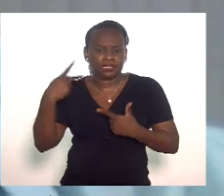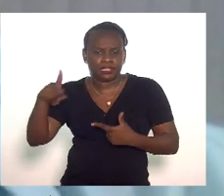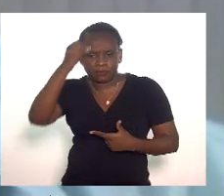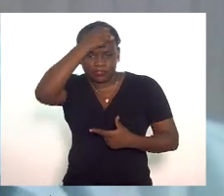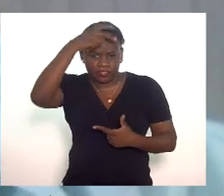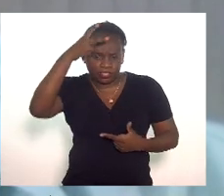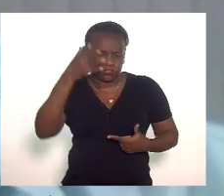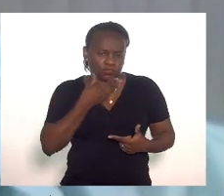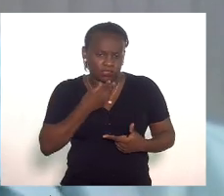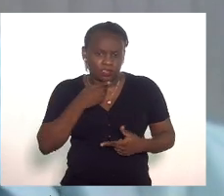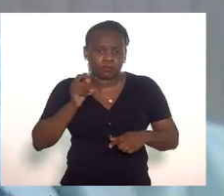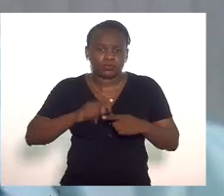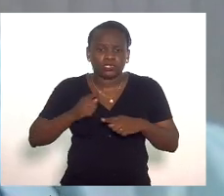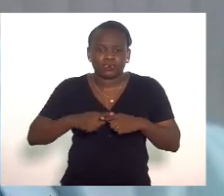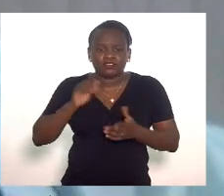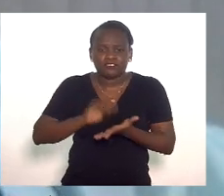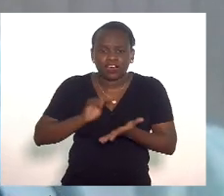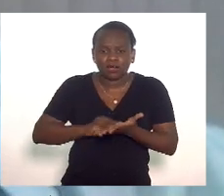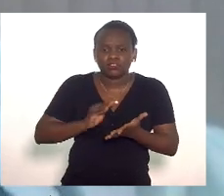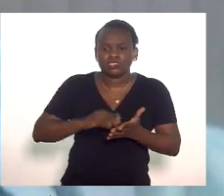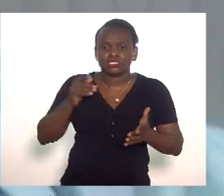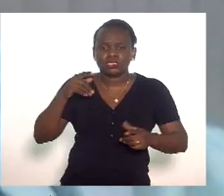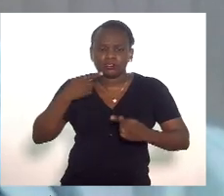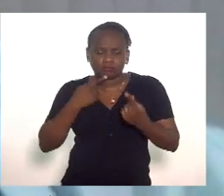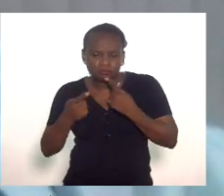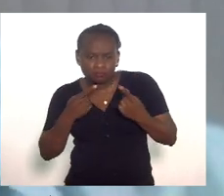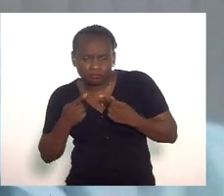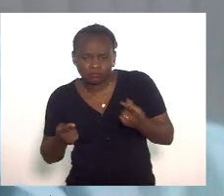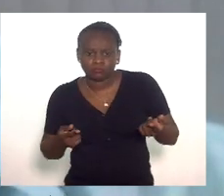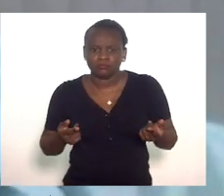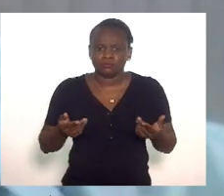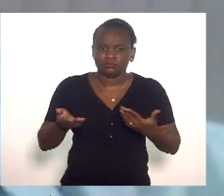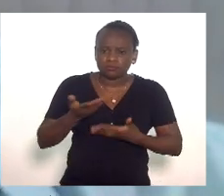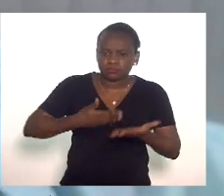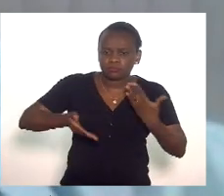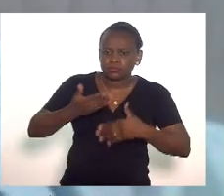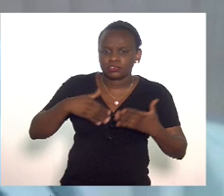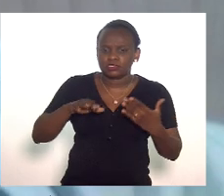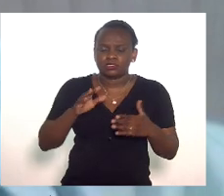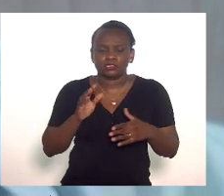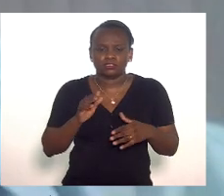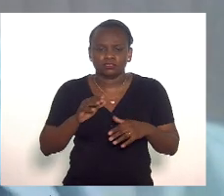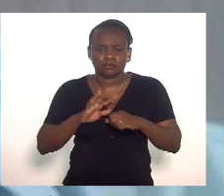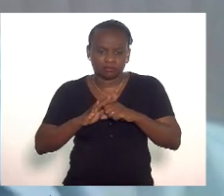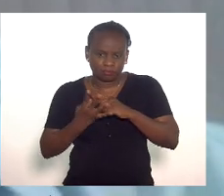prefeito pela falta de capacidade de diálogo de condução dessa pandemia